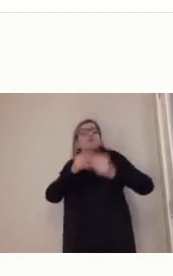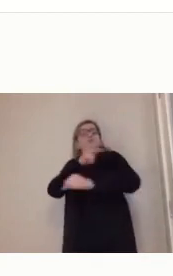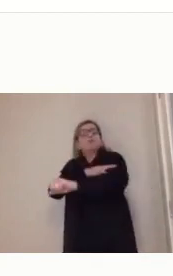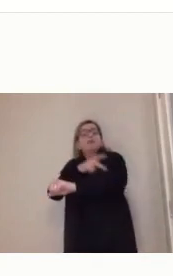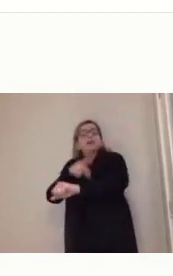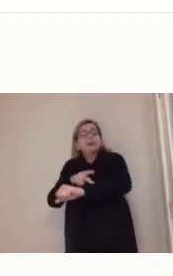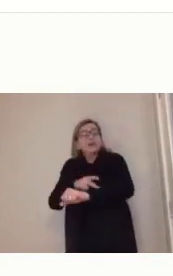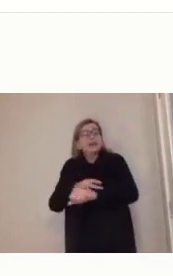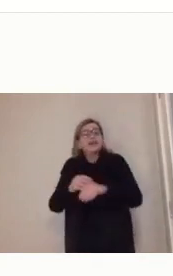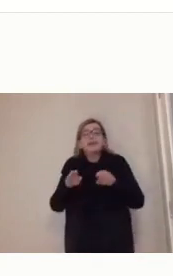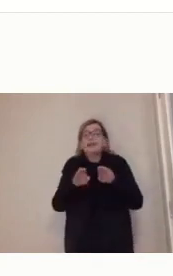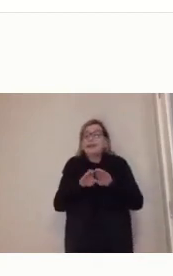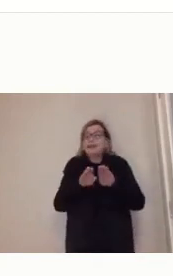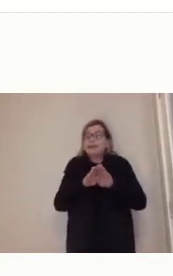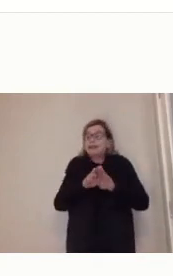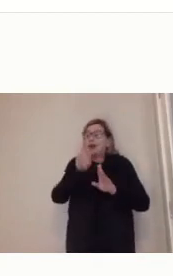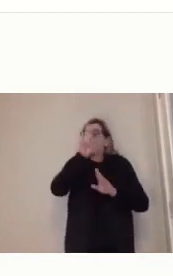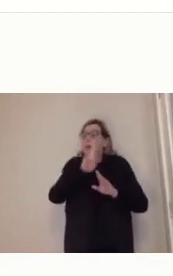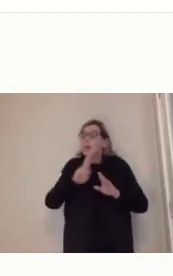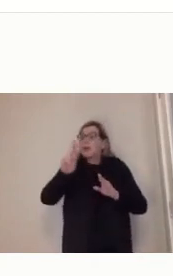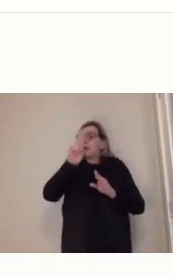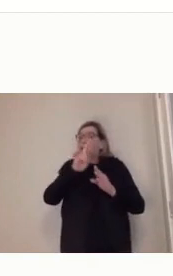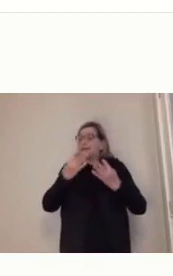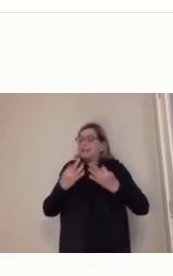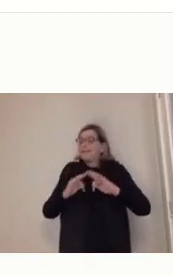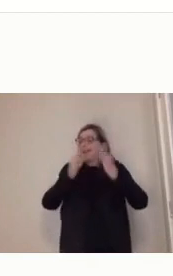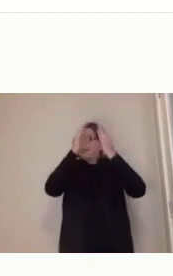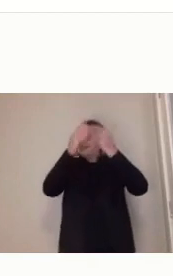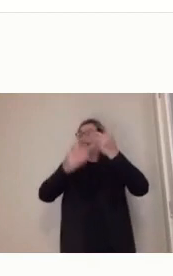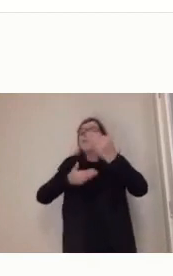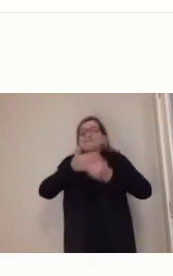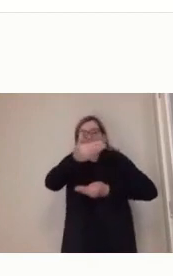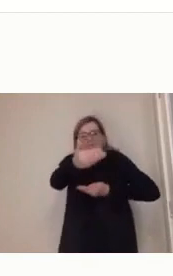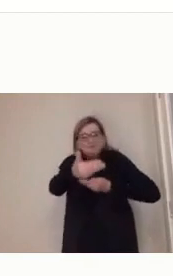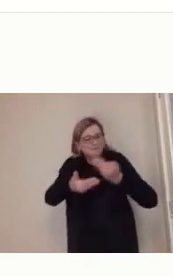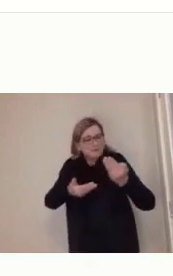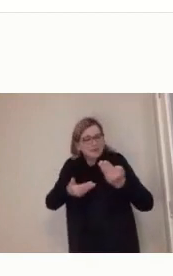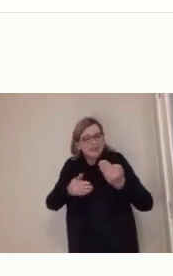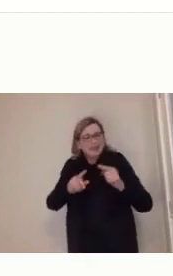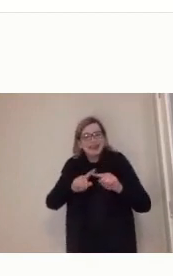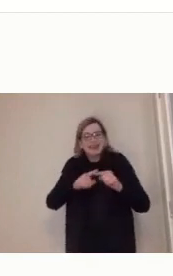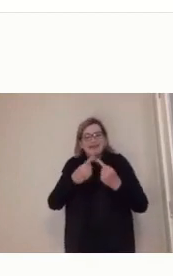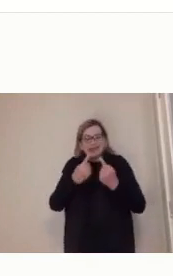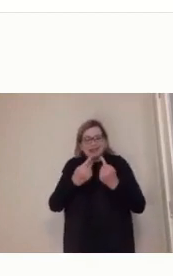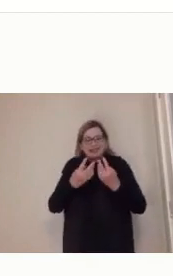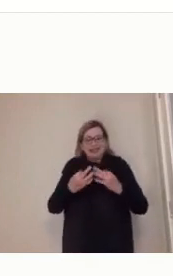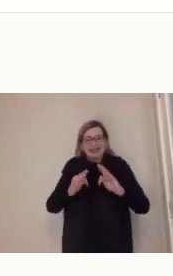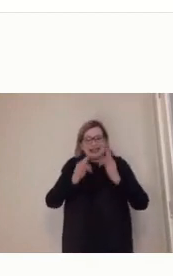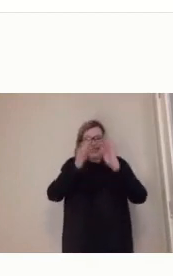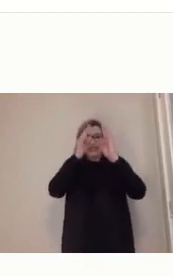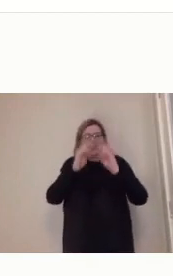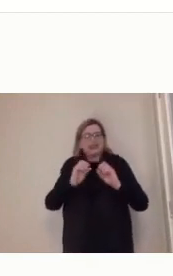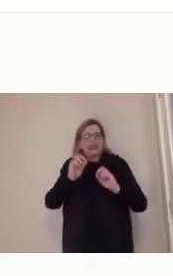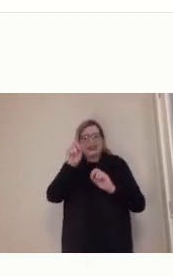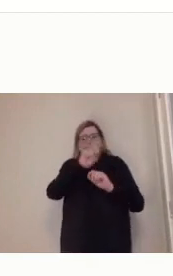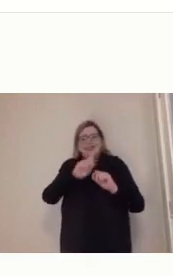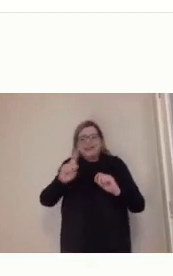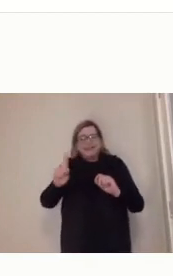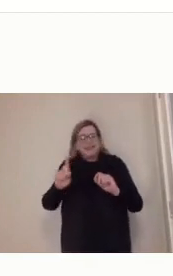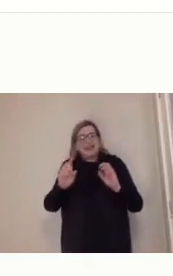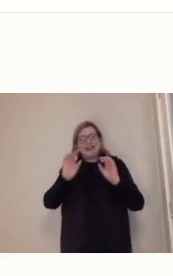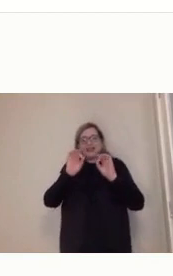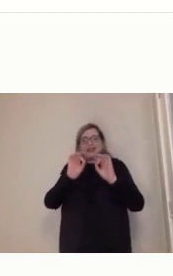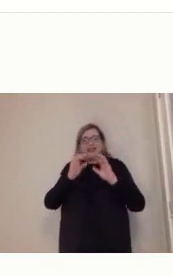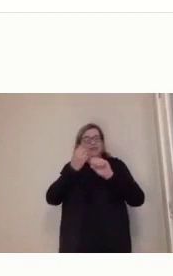estretamente essencial na educação à distância. Ela ajuda? Ajuda e ajuda bastante. Mas ela não é,